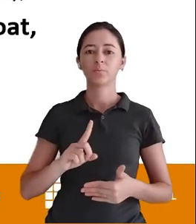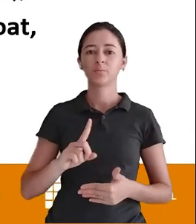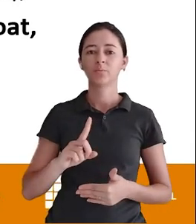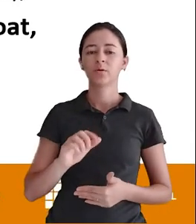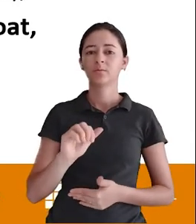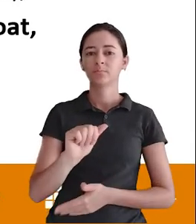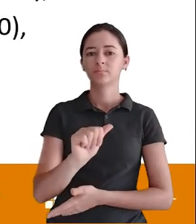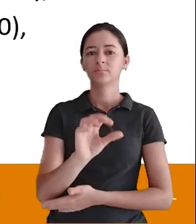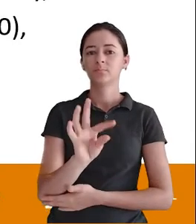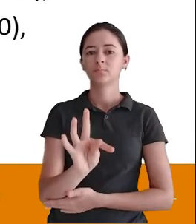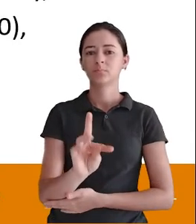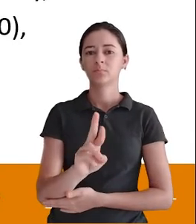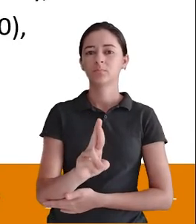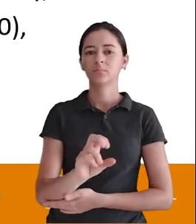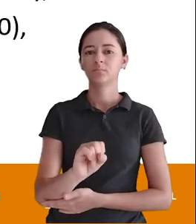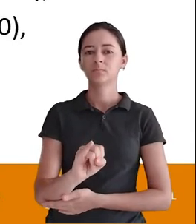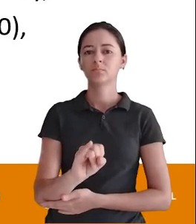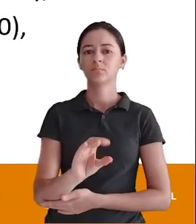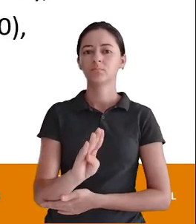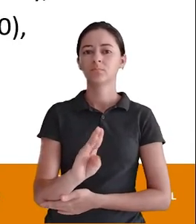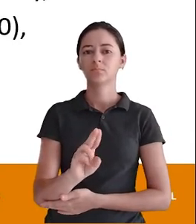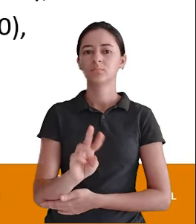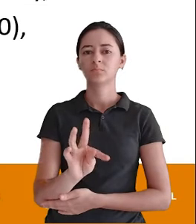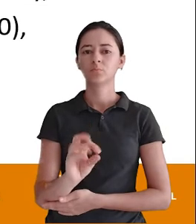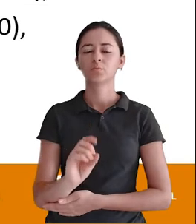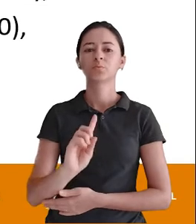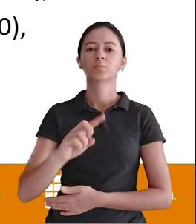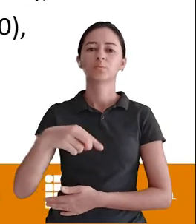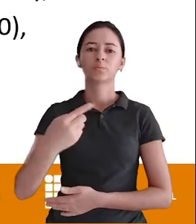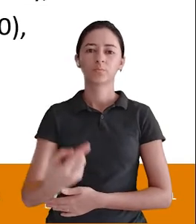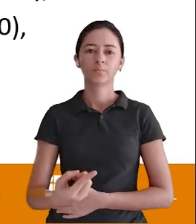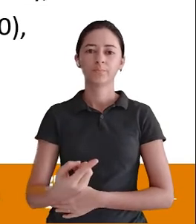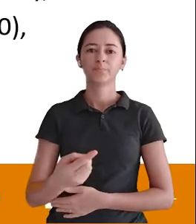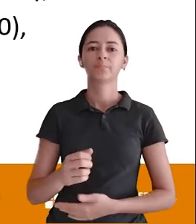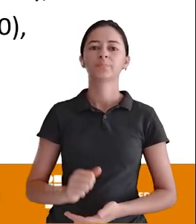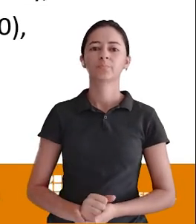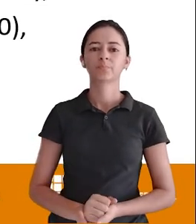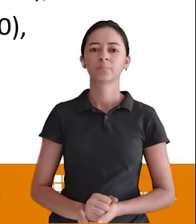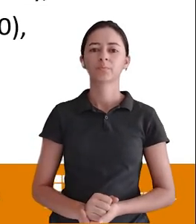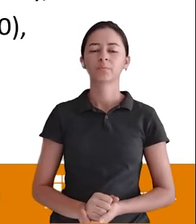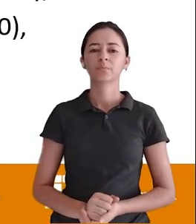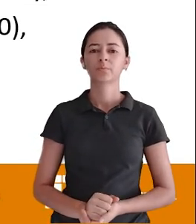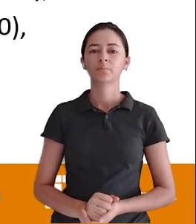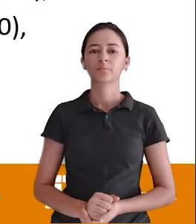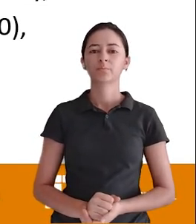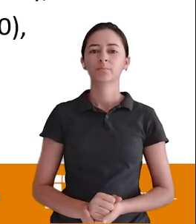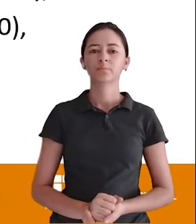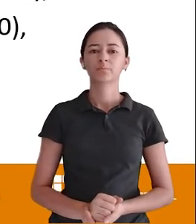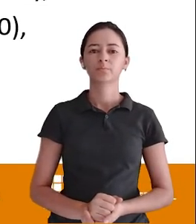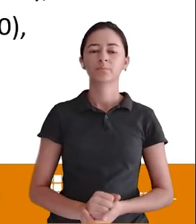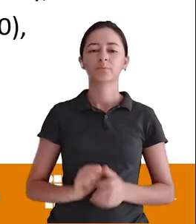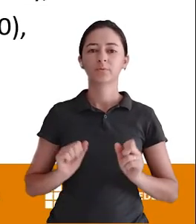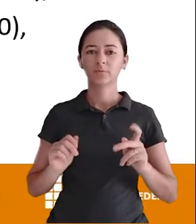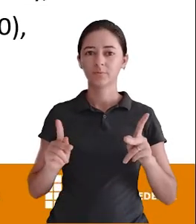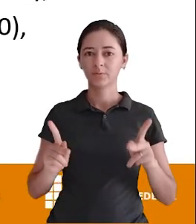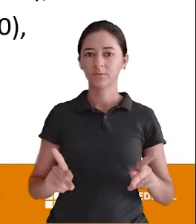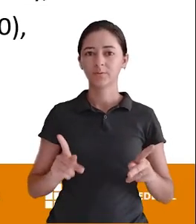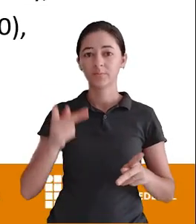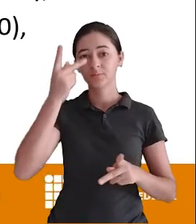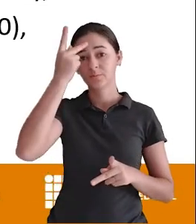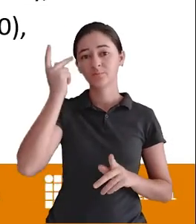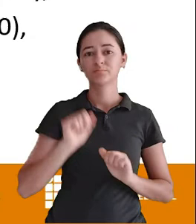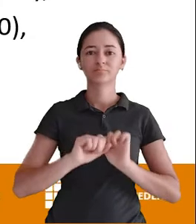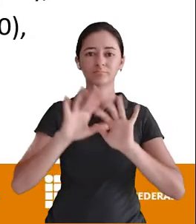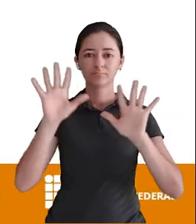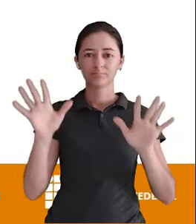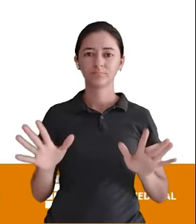qual o atributo Obviamente O first Não precisa nenhum atributo Depois que é first É primeiro Vai ser primeiro E pronto Acabou Ok? Está claro isso?